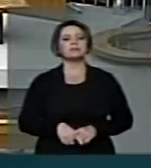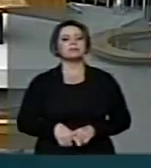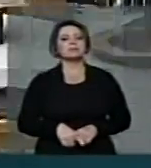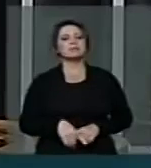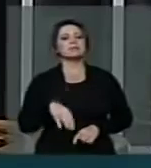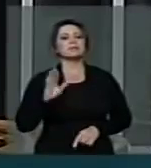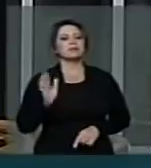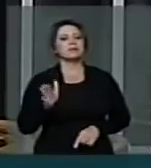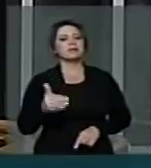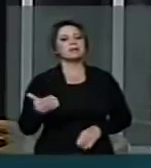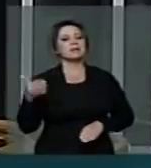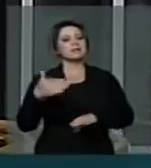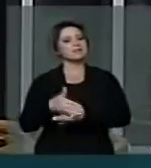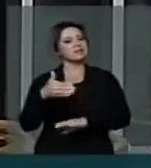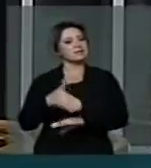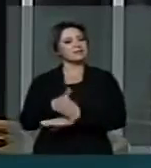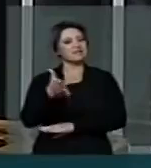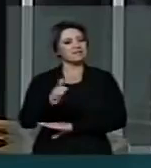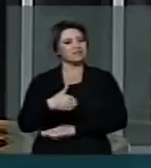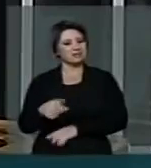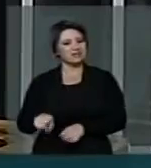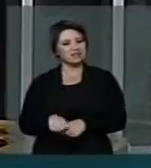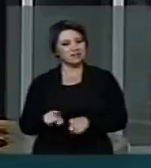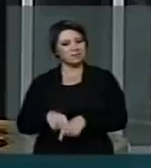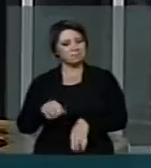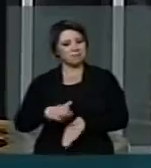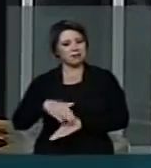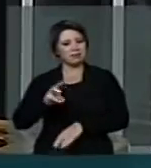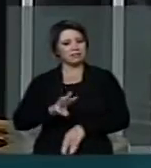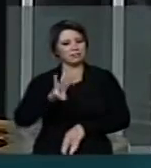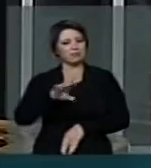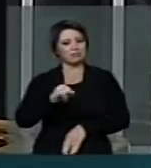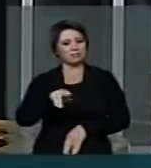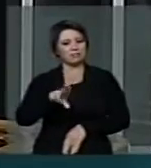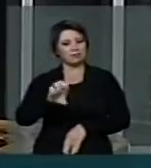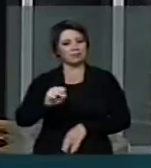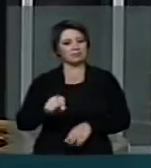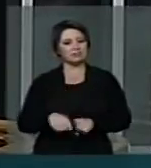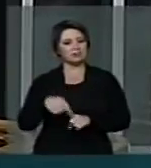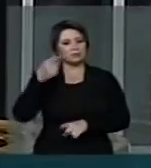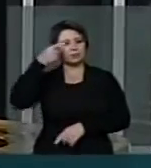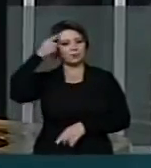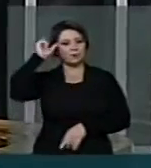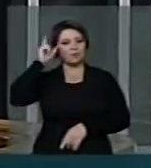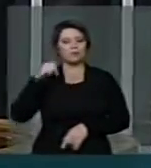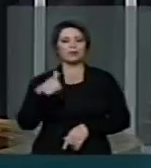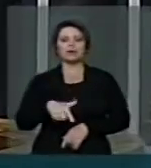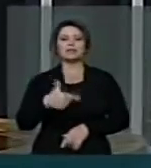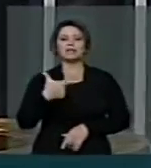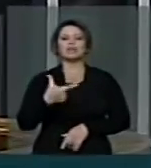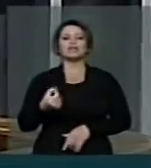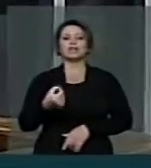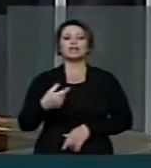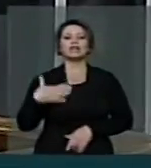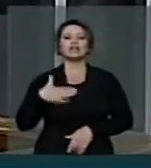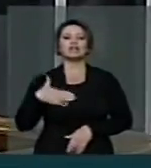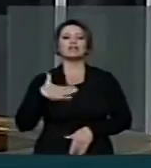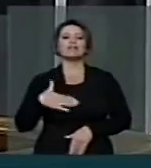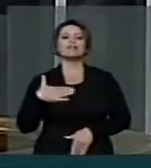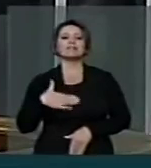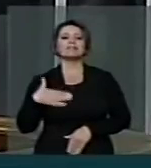já presidiu essa casa mais do que Ulisses Guimarães, são dois registros. Ontem, 20 de agosto,